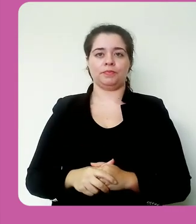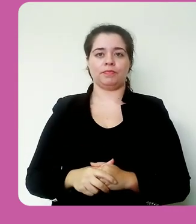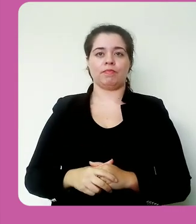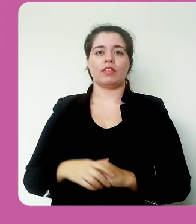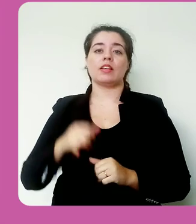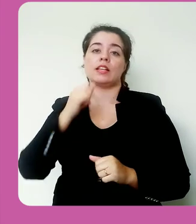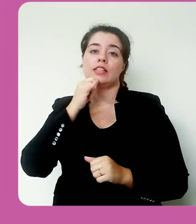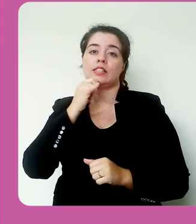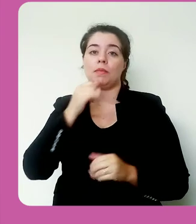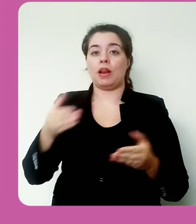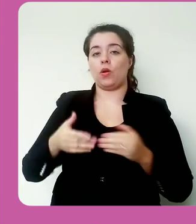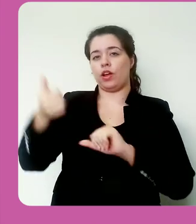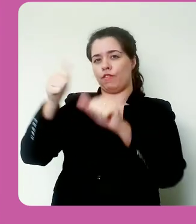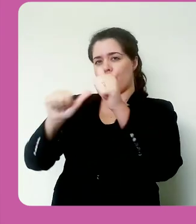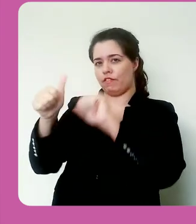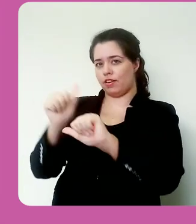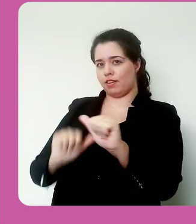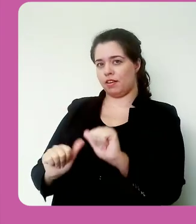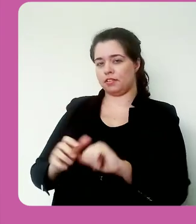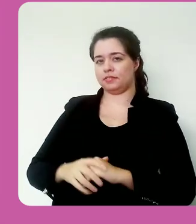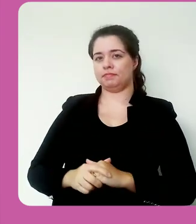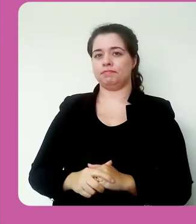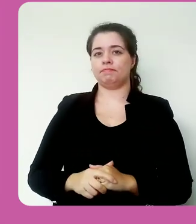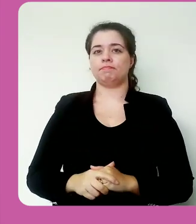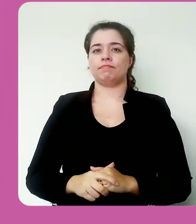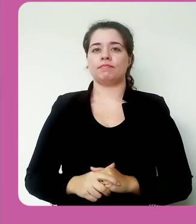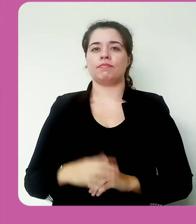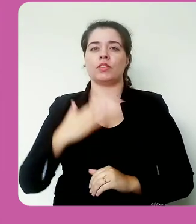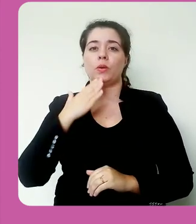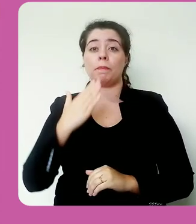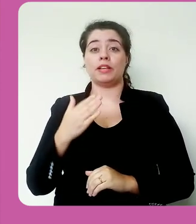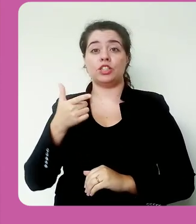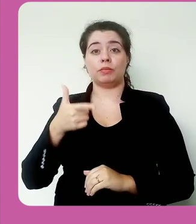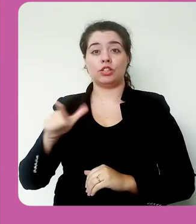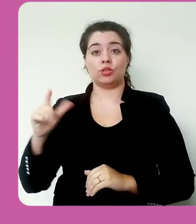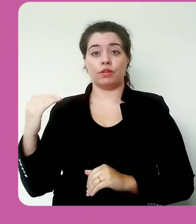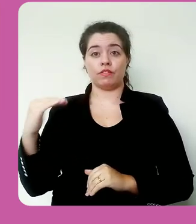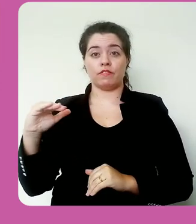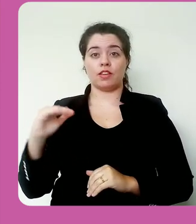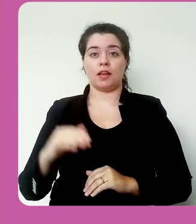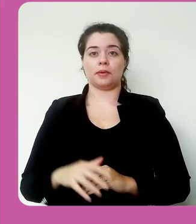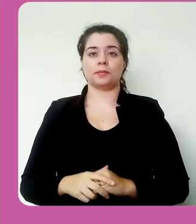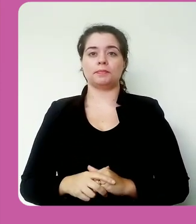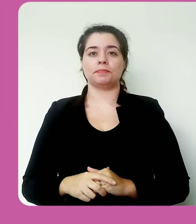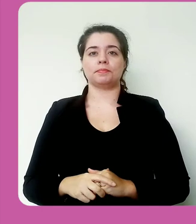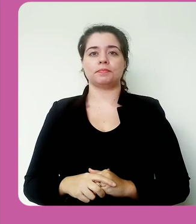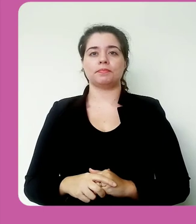Então, deixa eu avaliar esse aqui, pedir para que eu reenvie a tarefa,